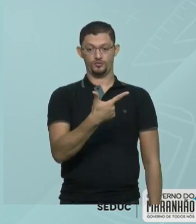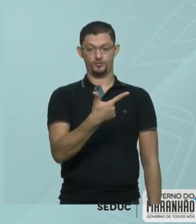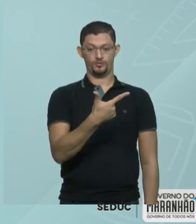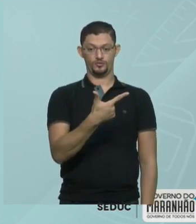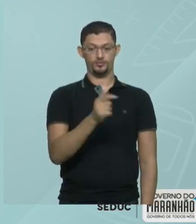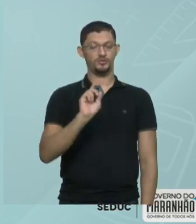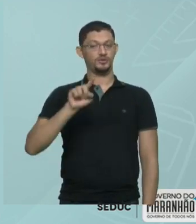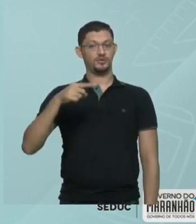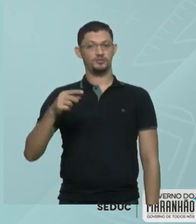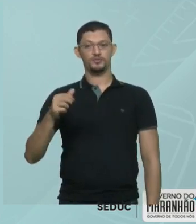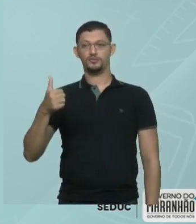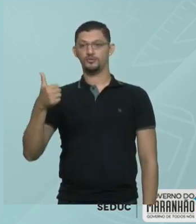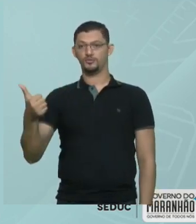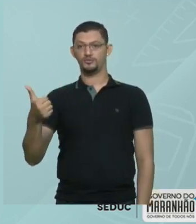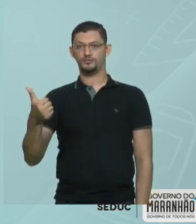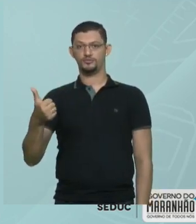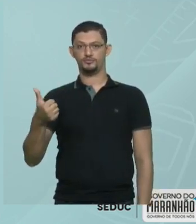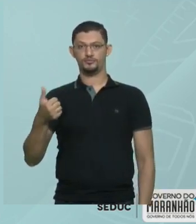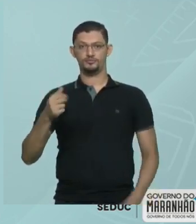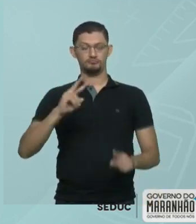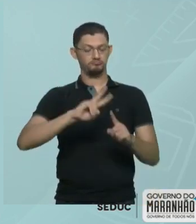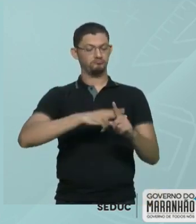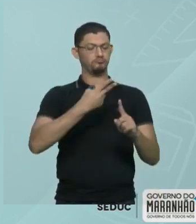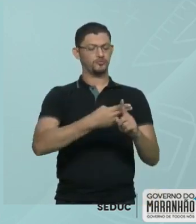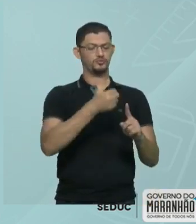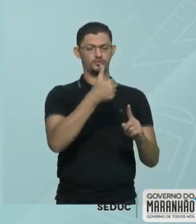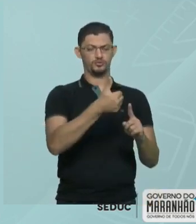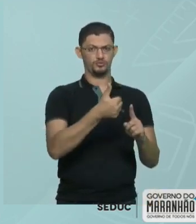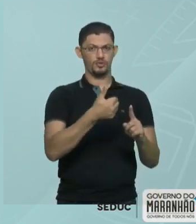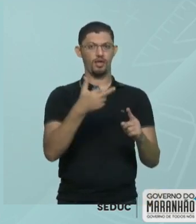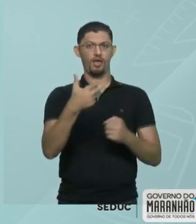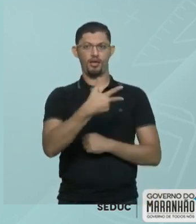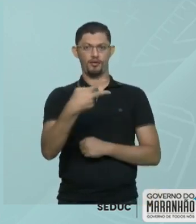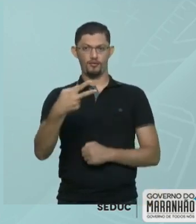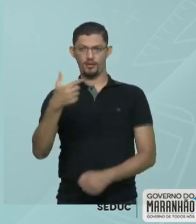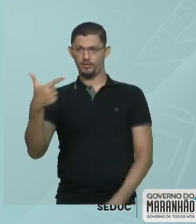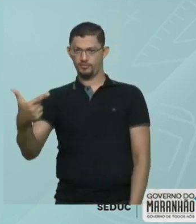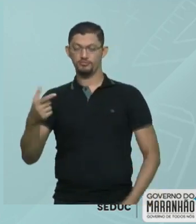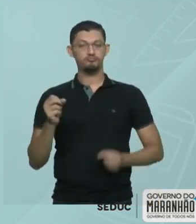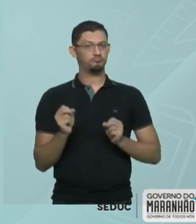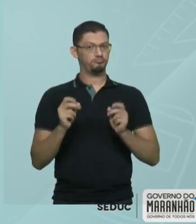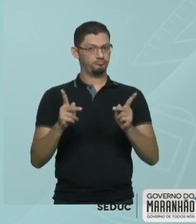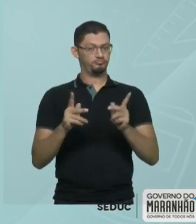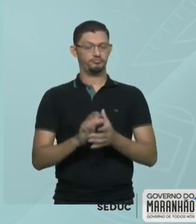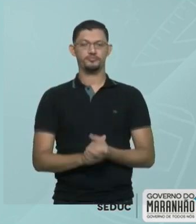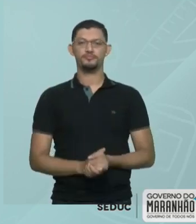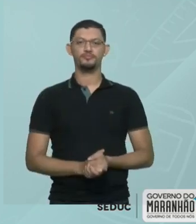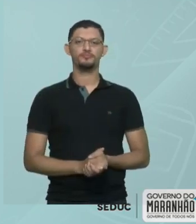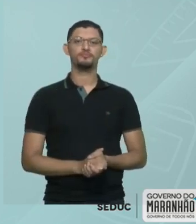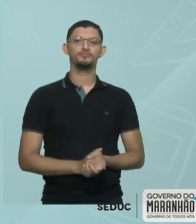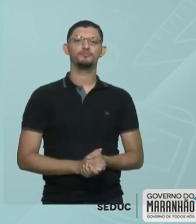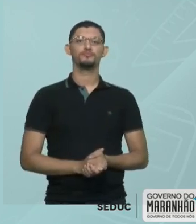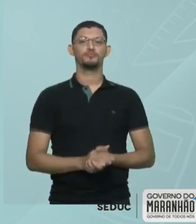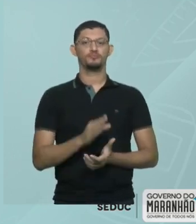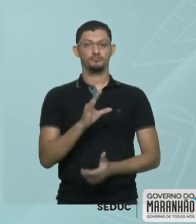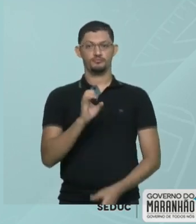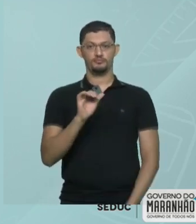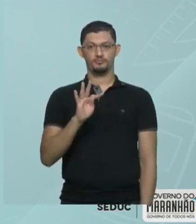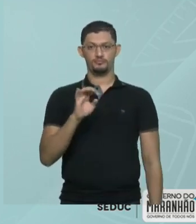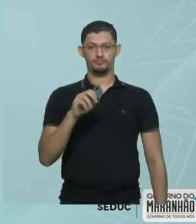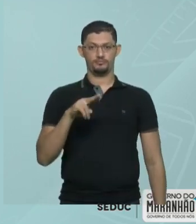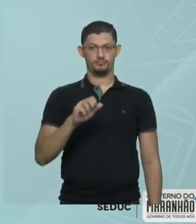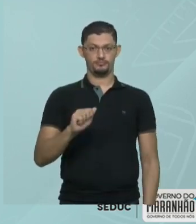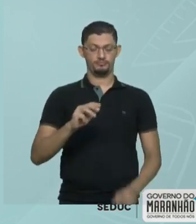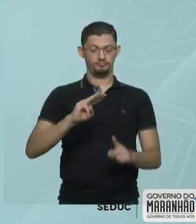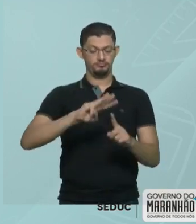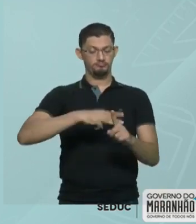milhar é 1. O dobro de 1 é 2. Perfeito, ok. Tudo bem. O algarismo da centena é